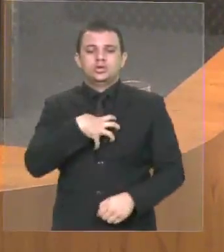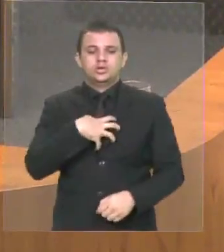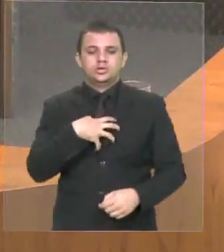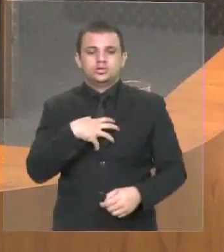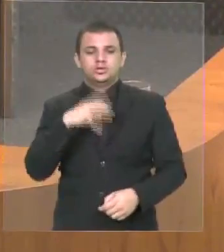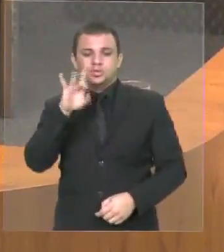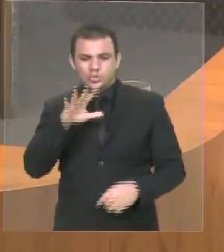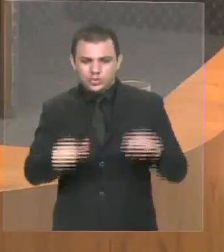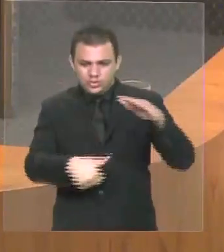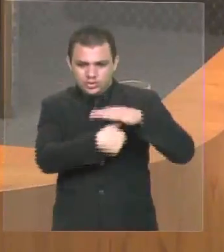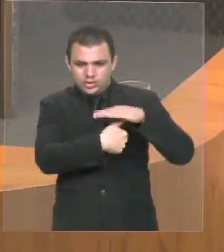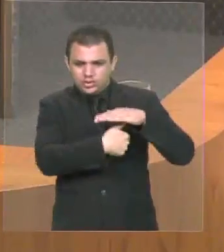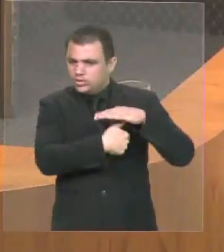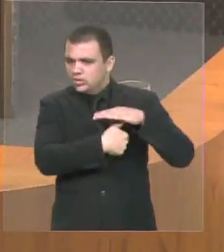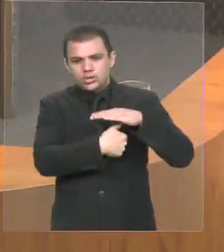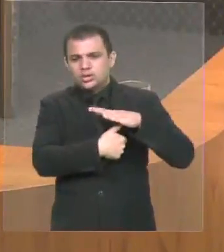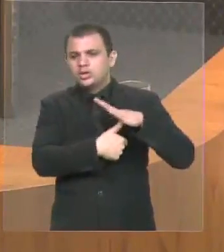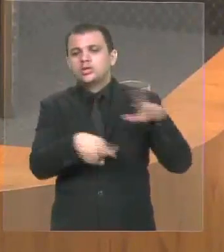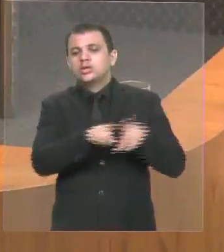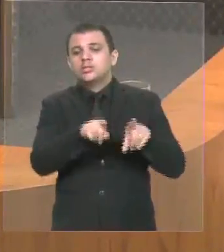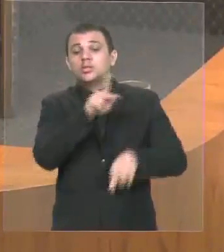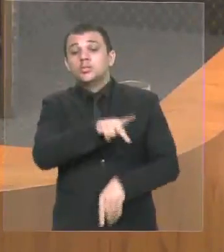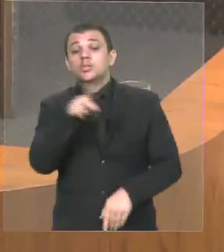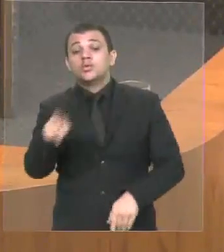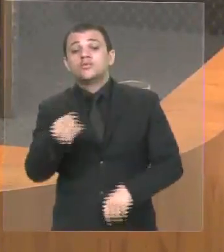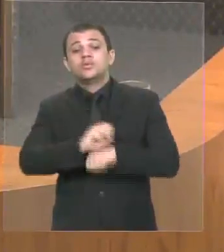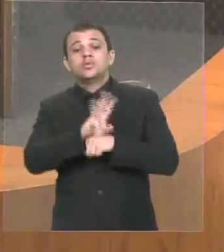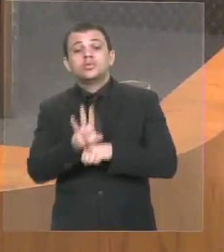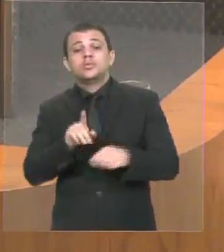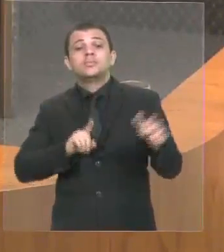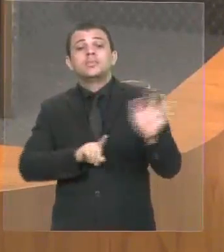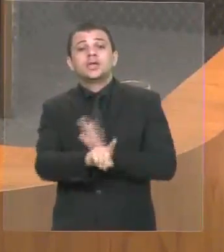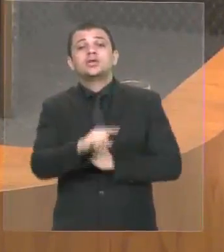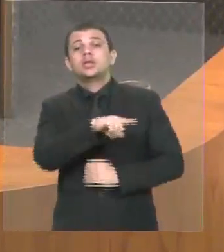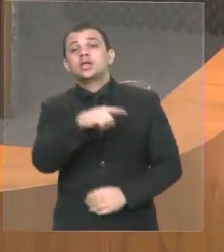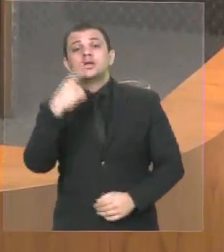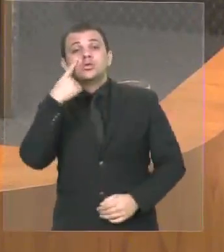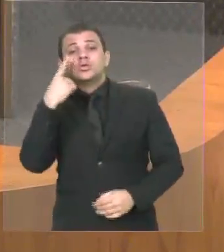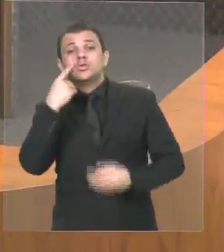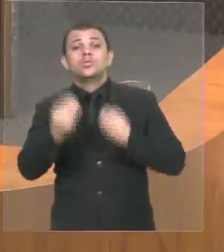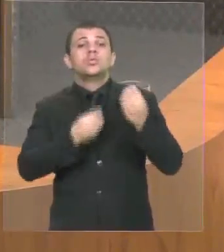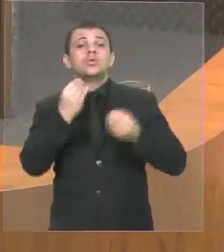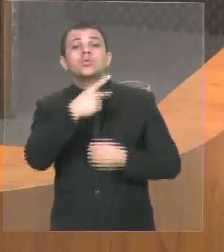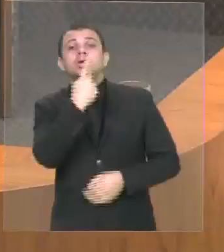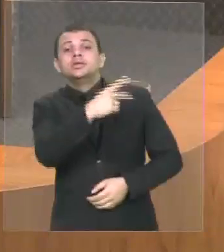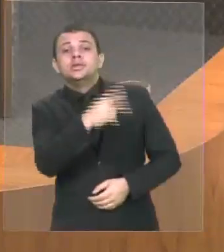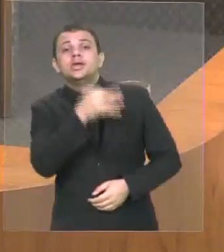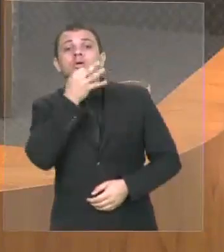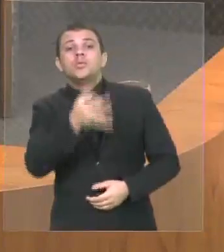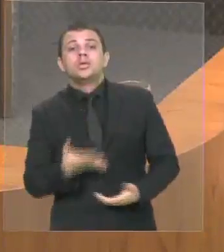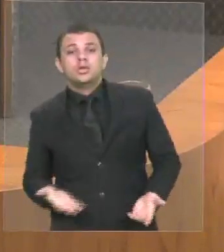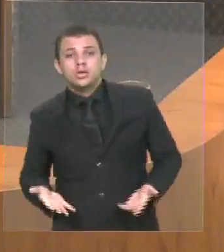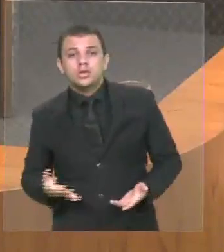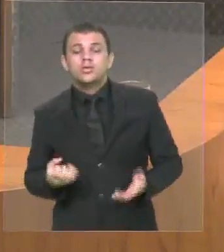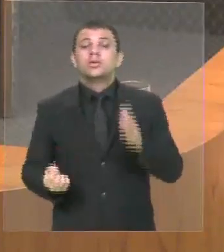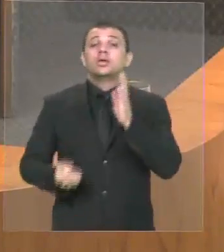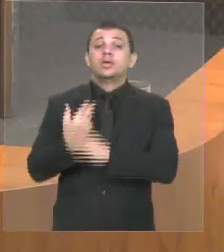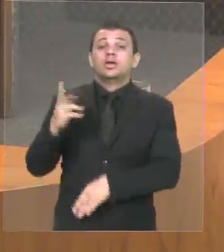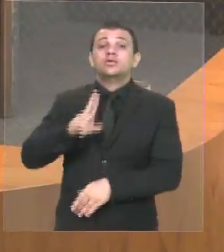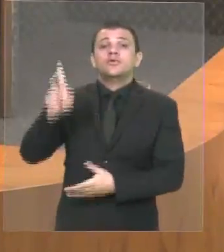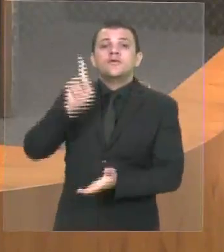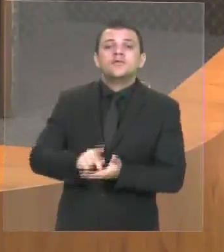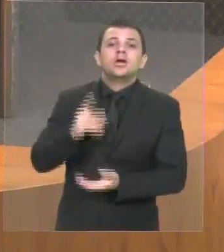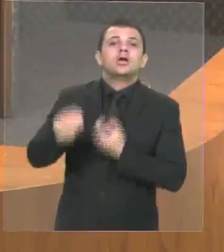professores da UEMA para ver o que eles têm a dizer sobre isso. Como criar a universidade corretamente. Gente, eu sou a favor e